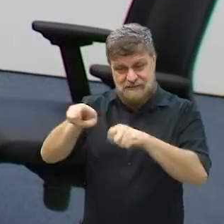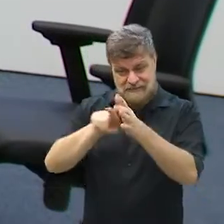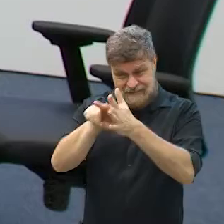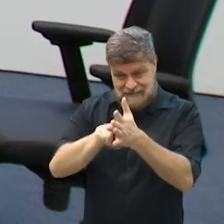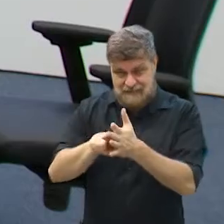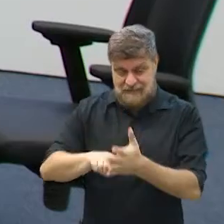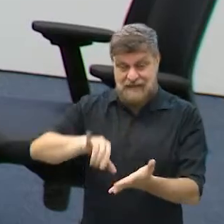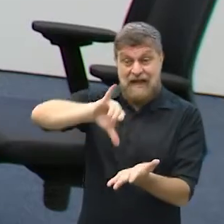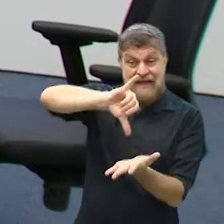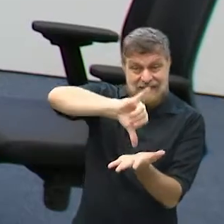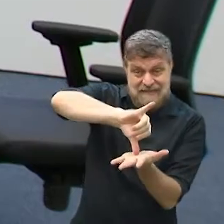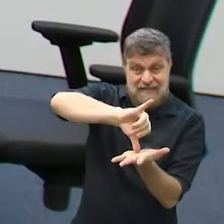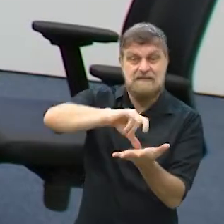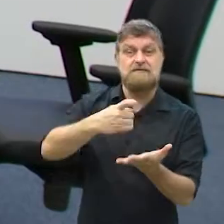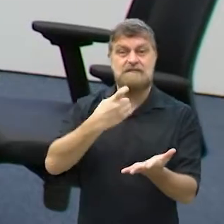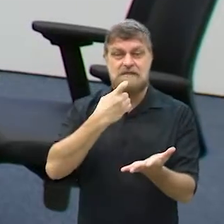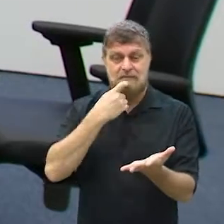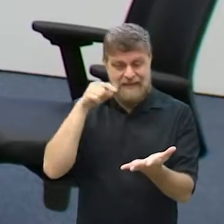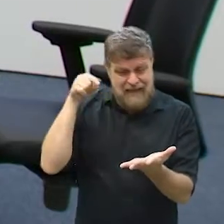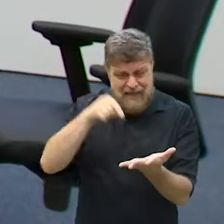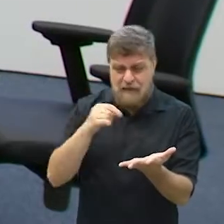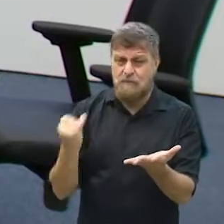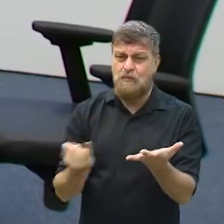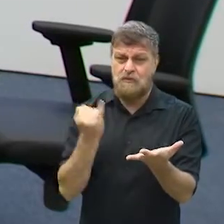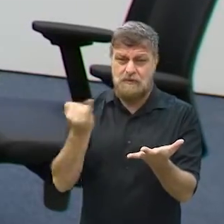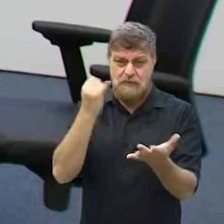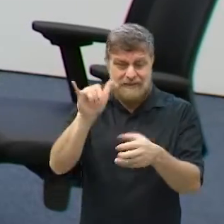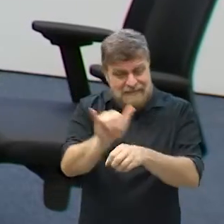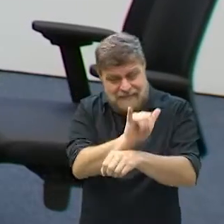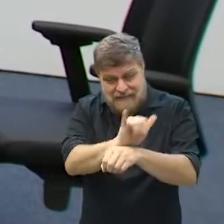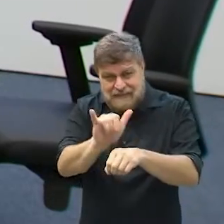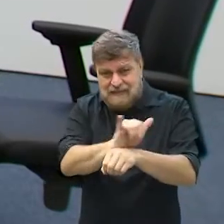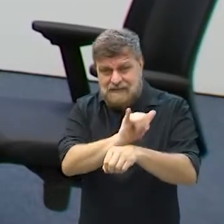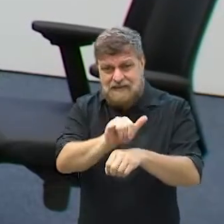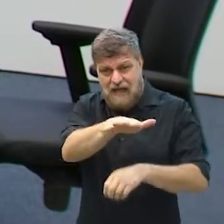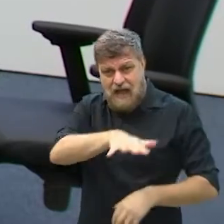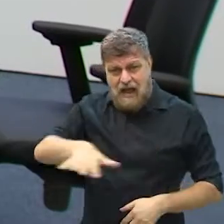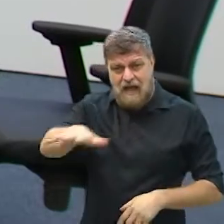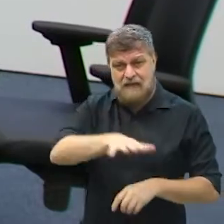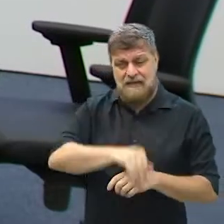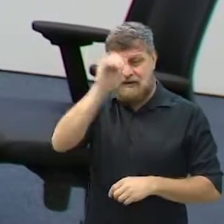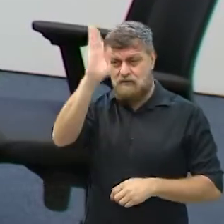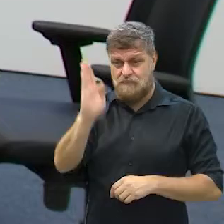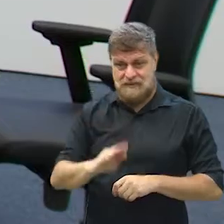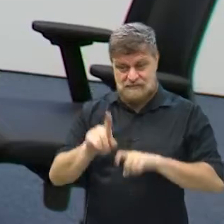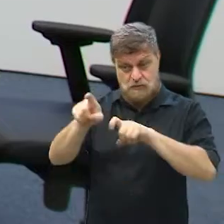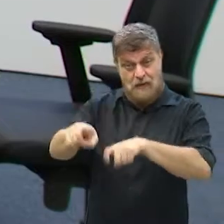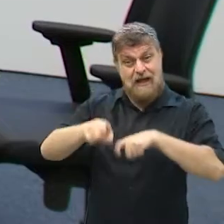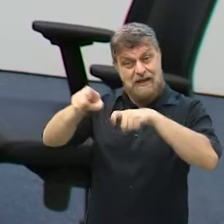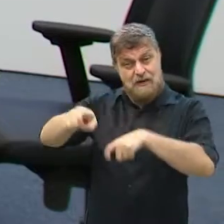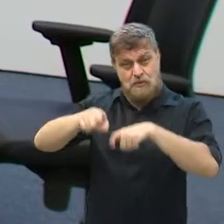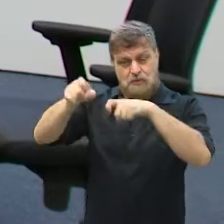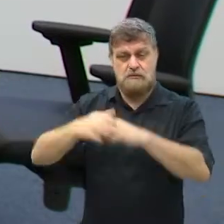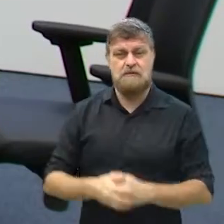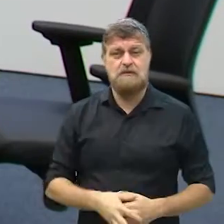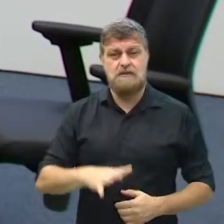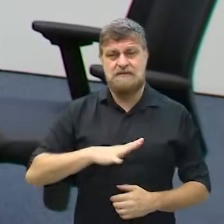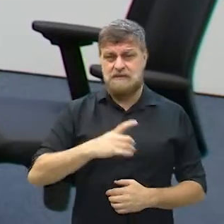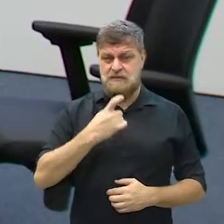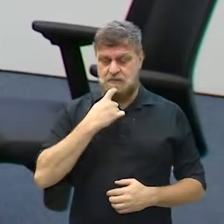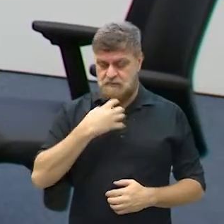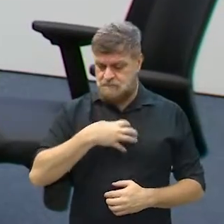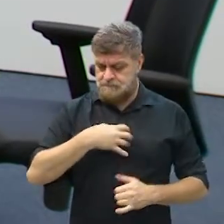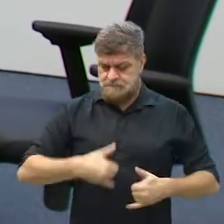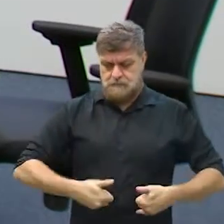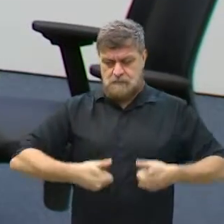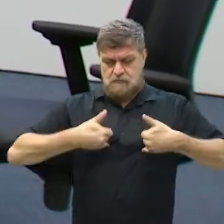cidade de Campinas, que é uma das unidades mais importantes e estratégicas da agricultura brasileira. Então Campinas tem, vamos